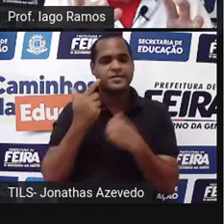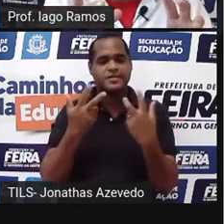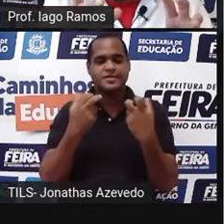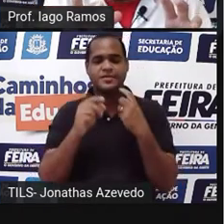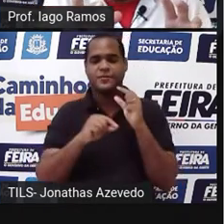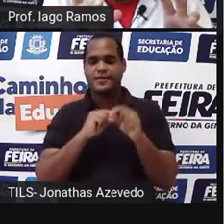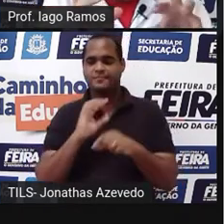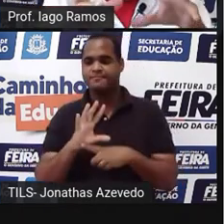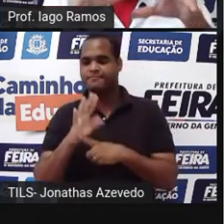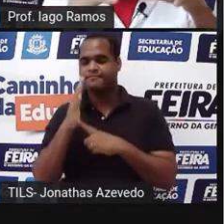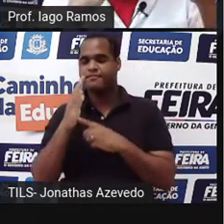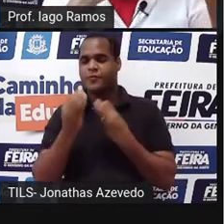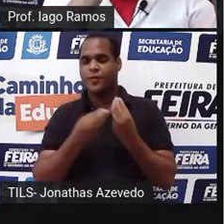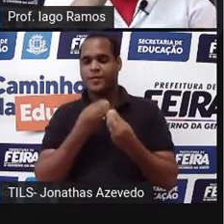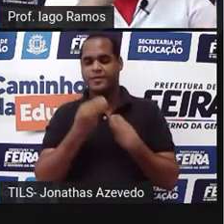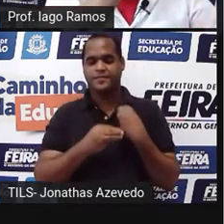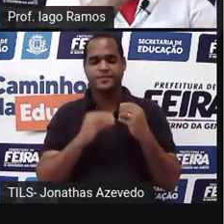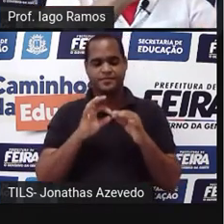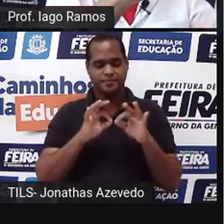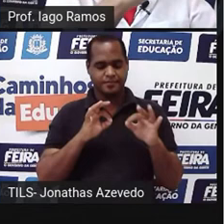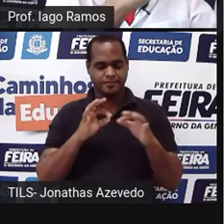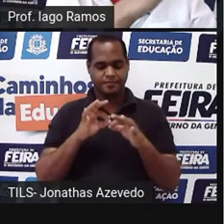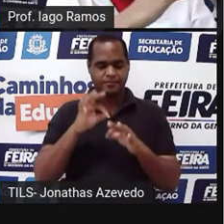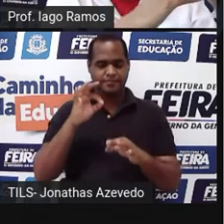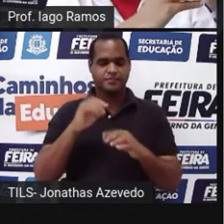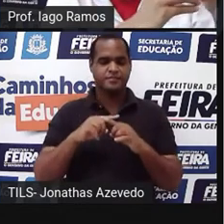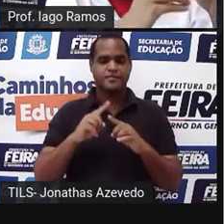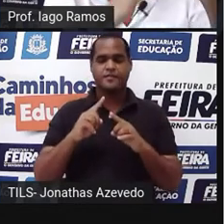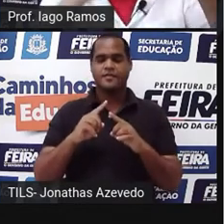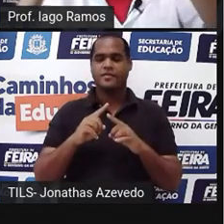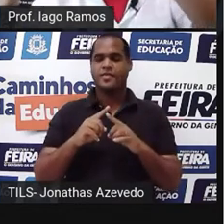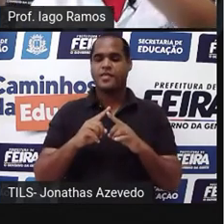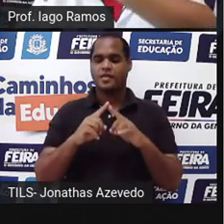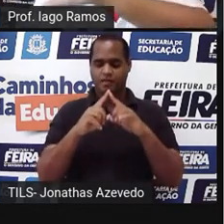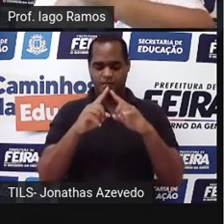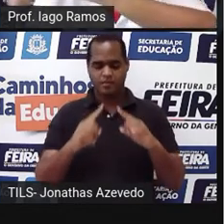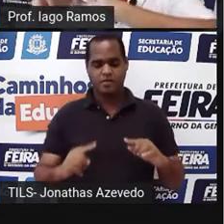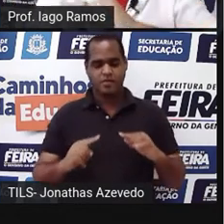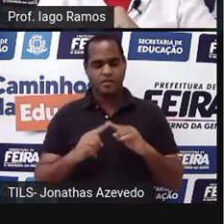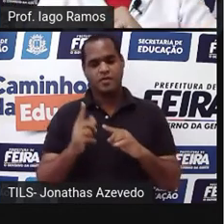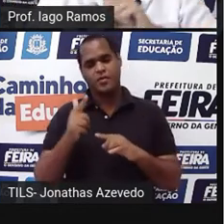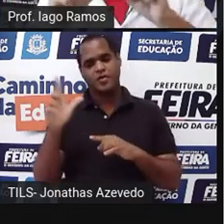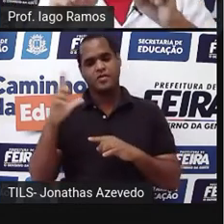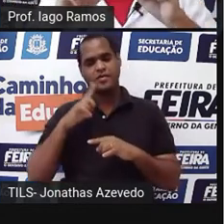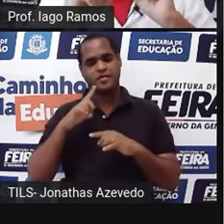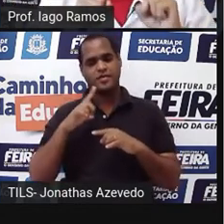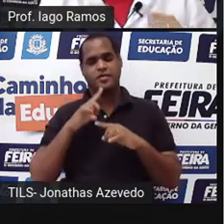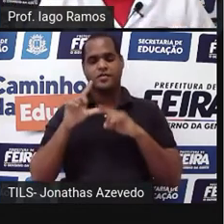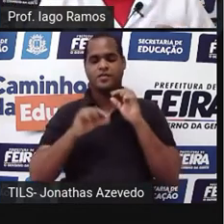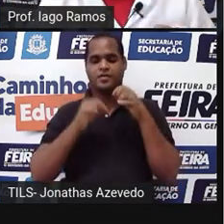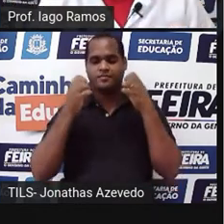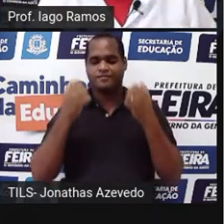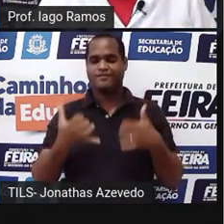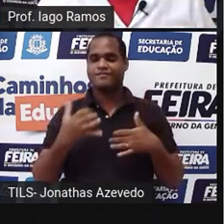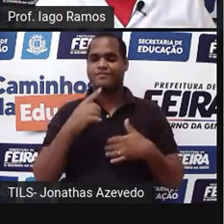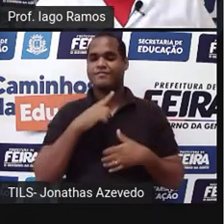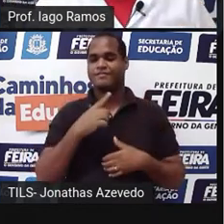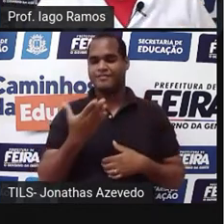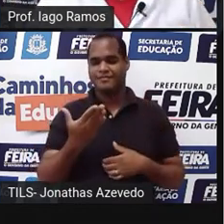que acontece com as medidas dos lados de um triângulo para o outro triângulo. Já dei até uma dica.